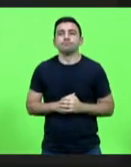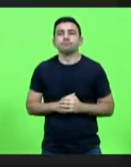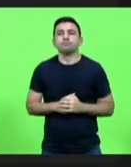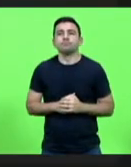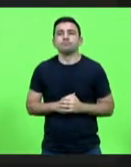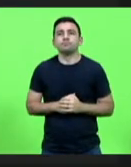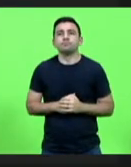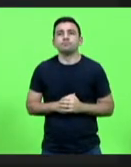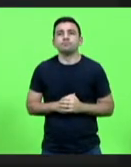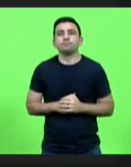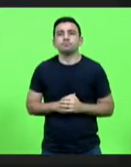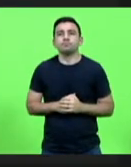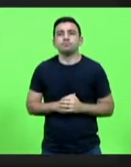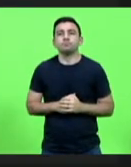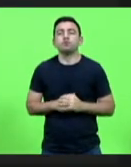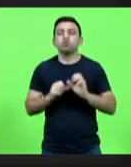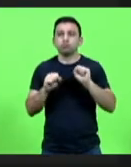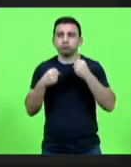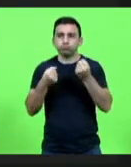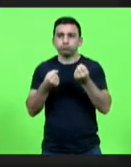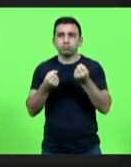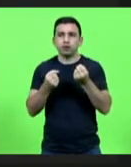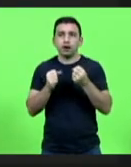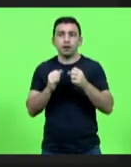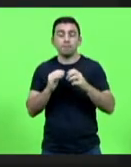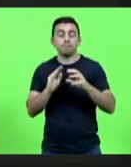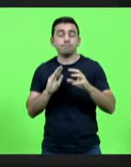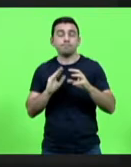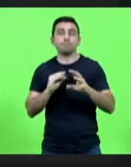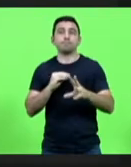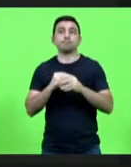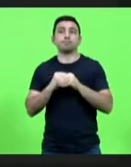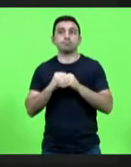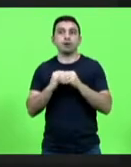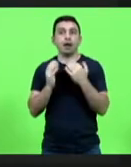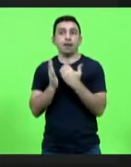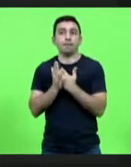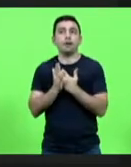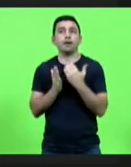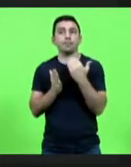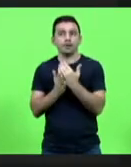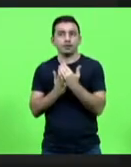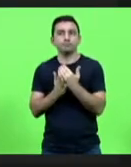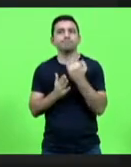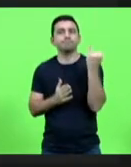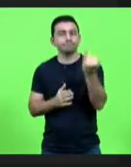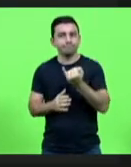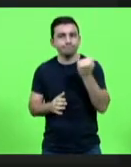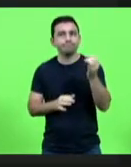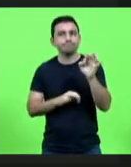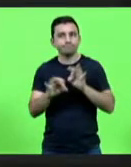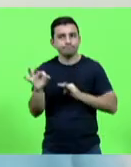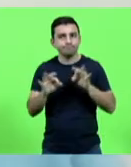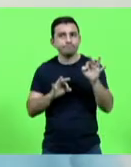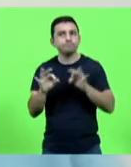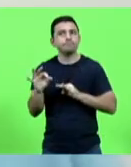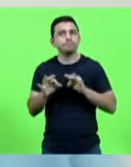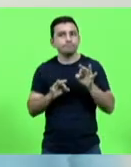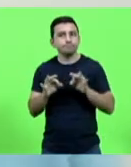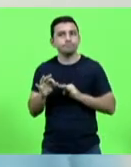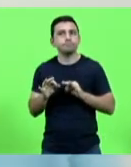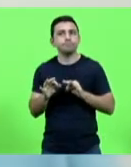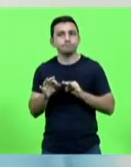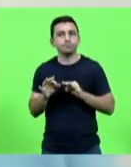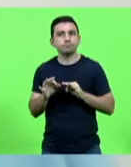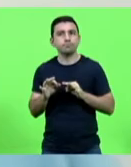Eu quero só reforçar aqui, Liliana, a importância de fazer esse planejamento, considerando essas possibilidades